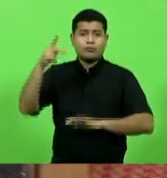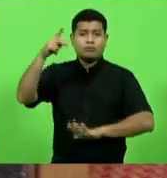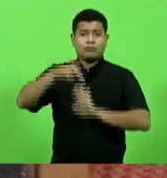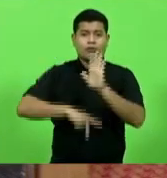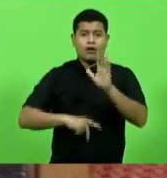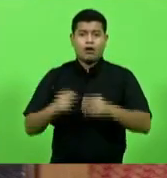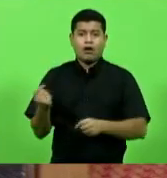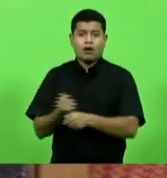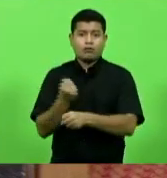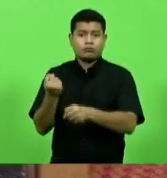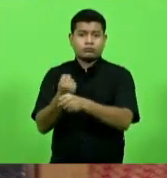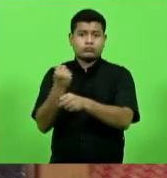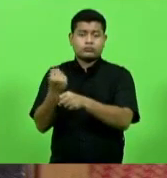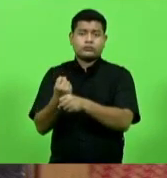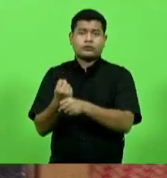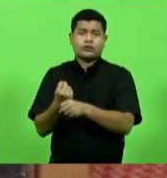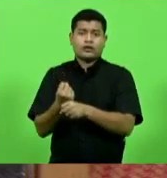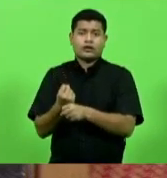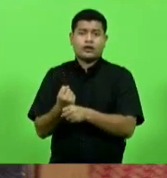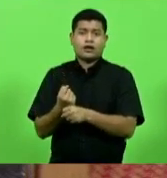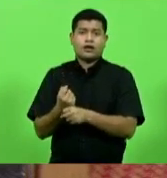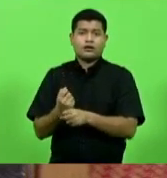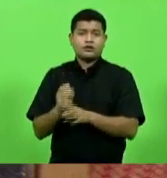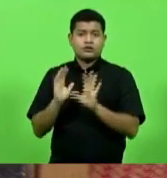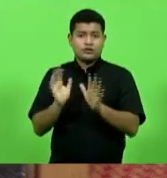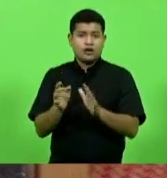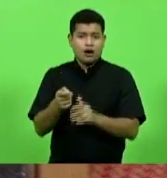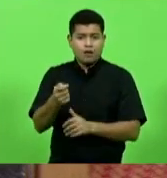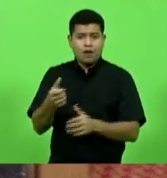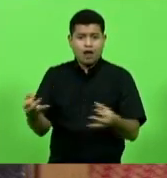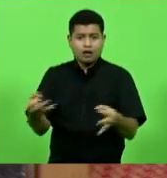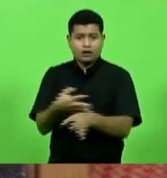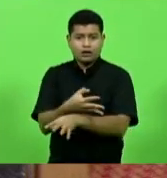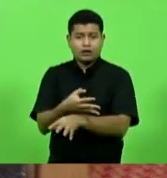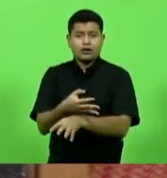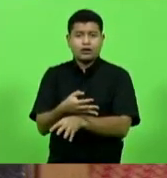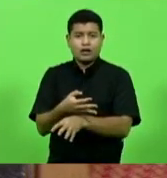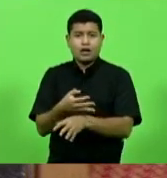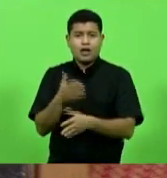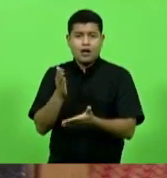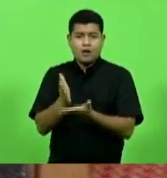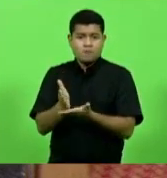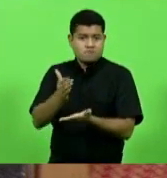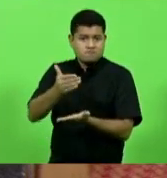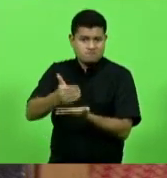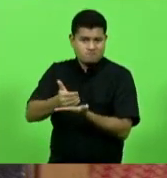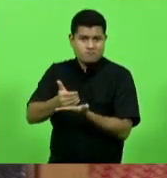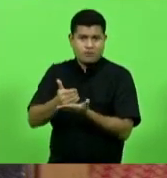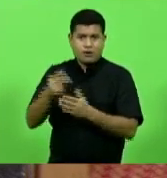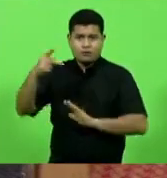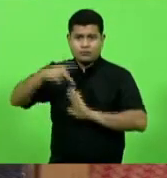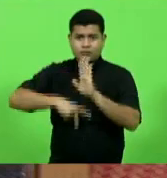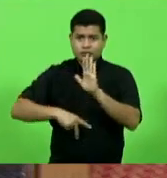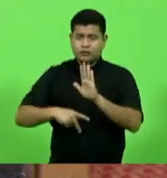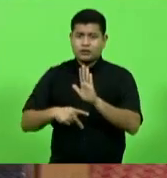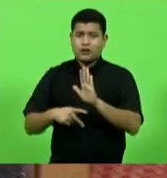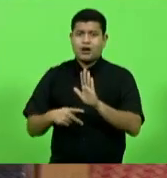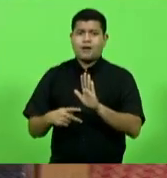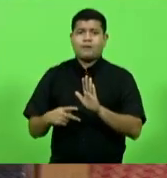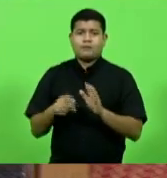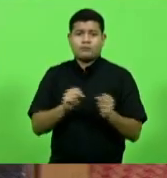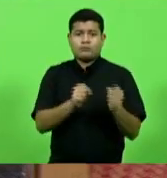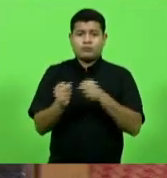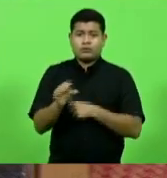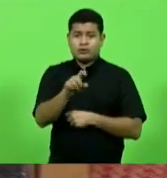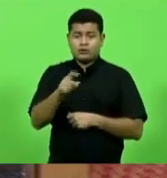encontram-se em fase de conclusão que parte integral dos projetos básicos executivos possuem